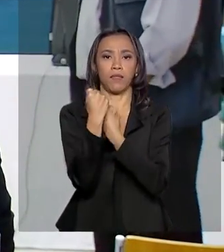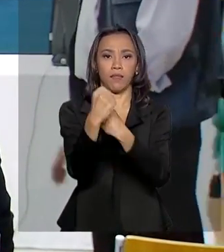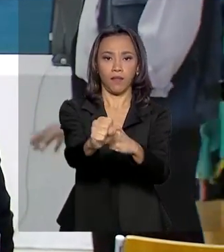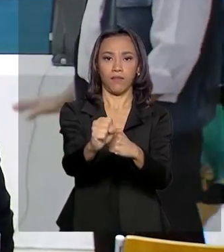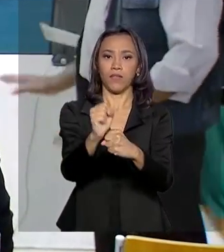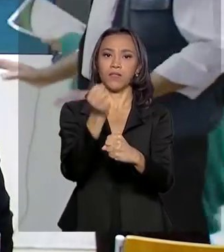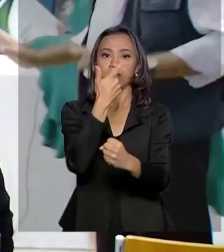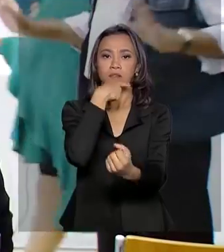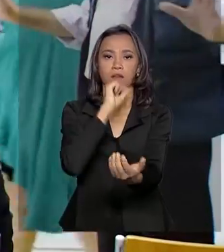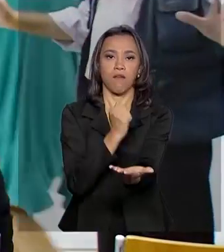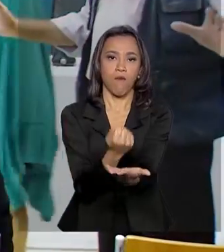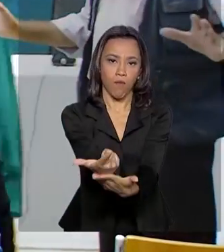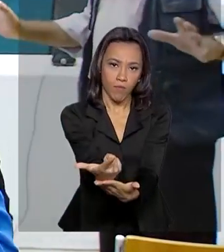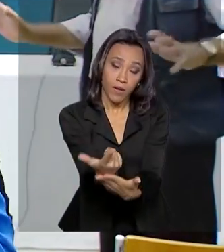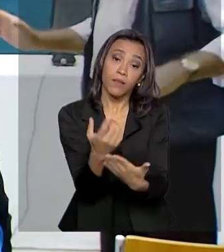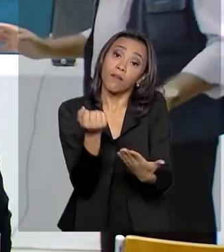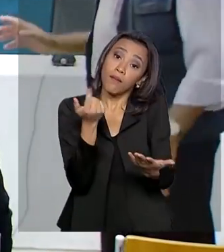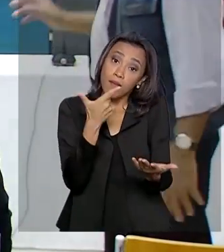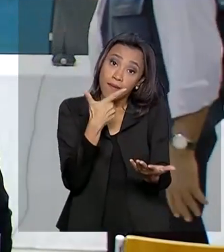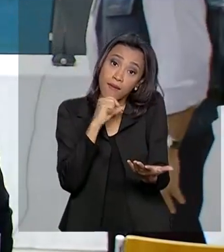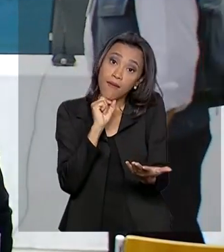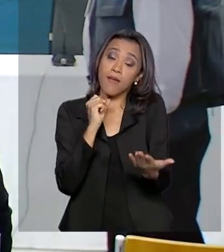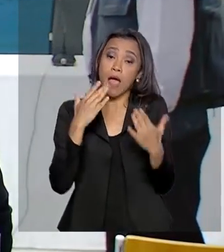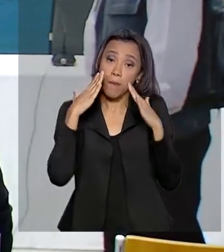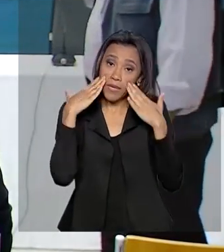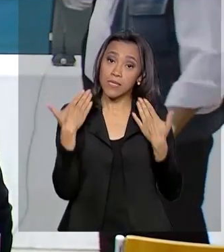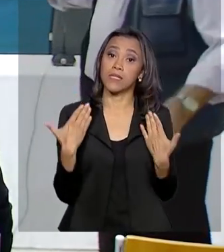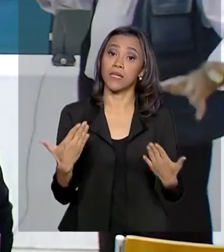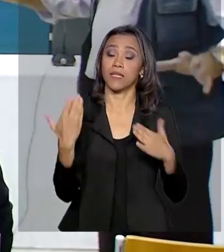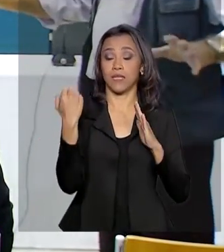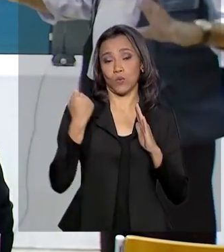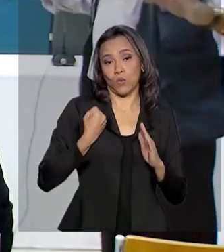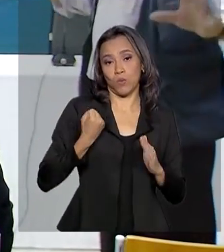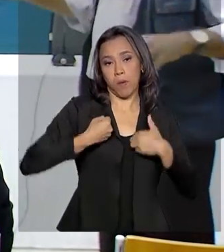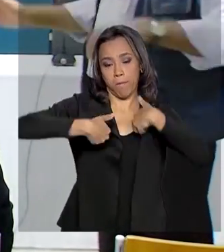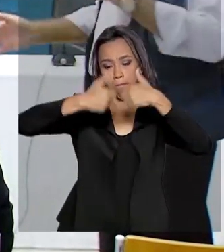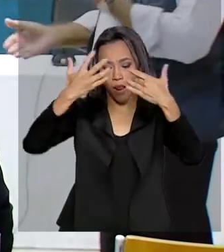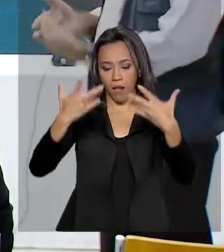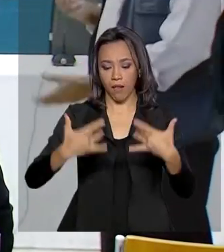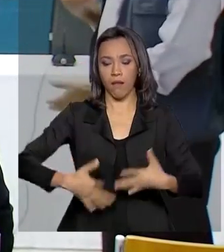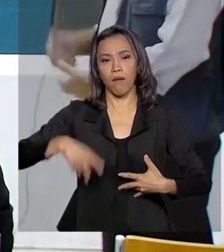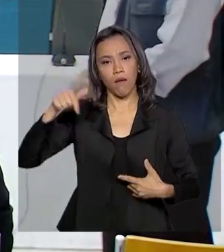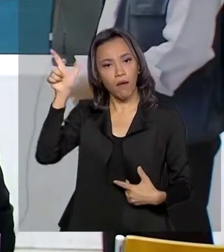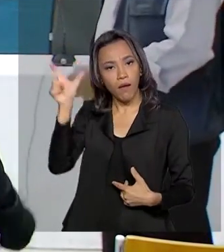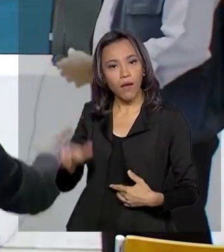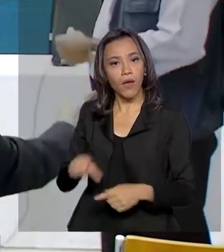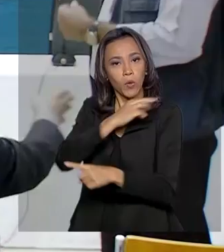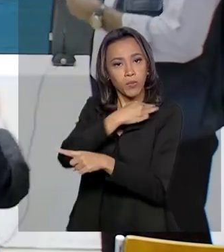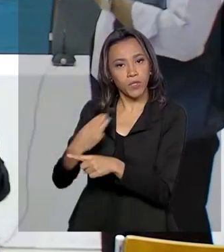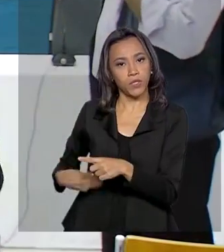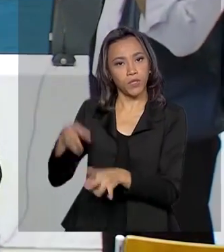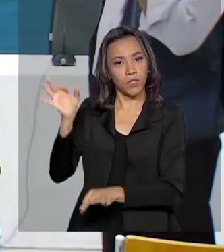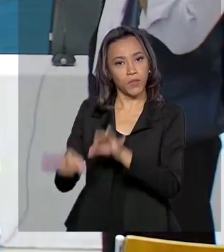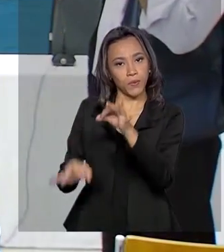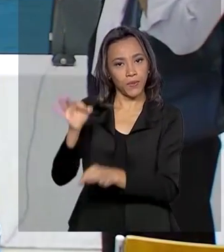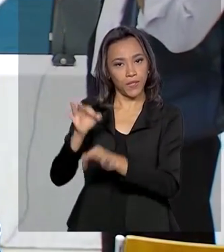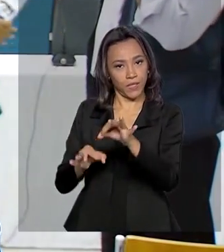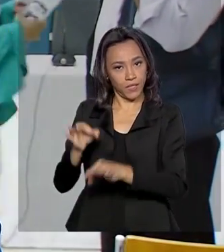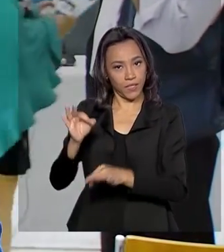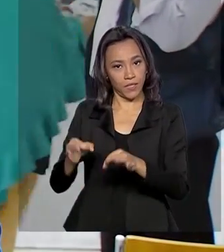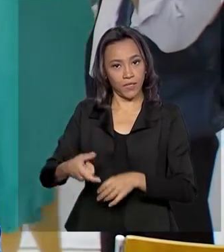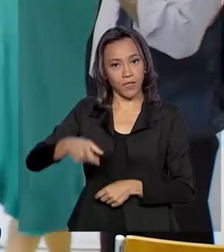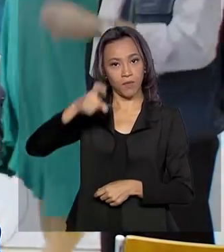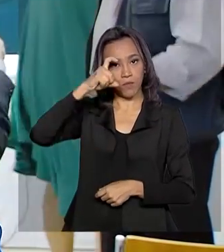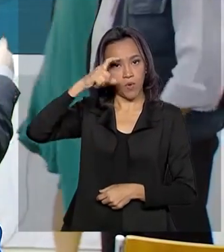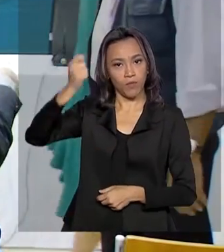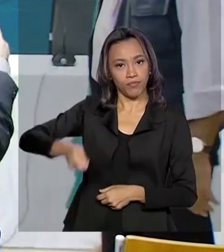do Consumidor. Quem apresenta esses números é o Ministro da Justiça e Segurança Pública, Sérgio Moro, ao lado do Secretário